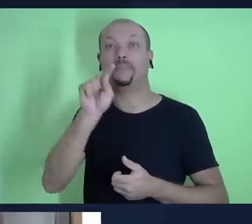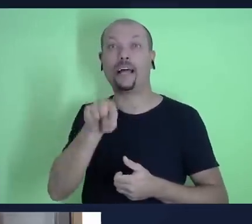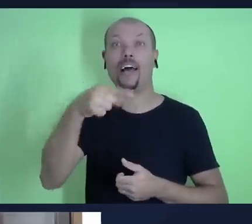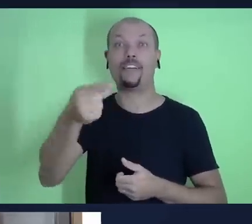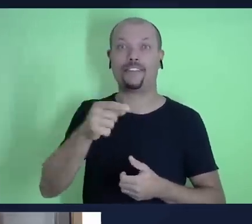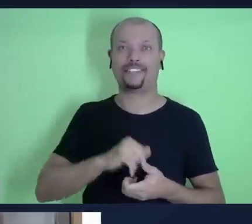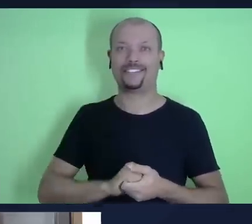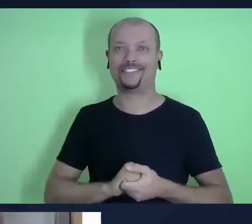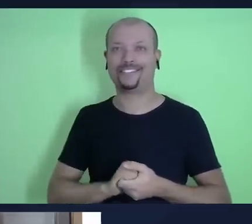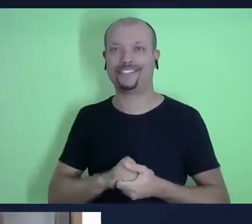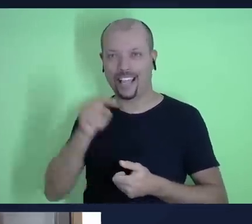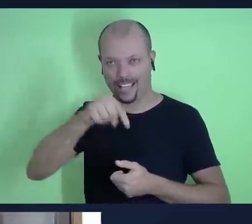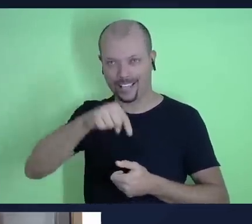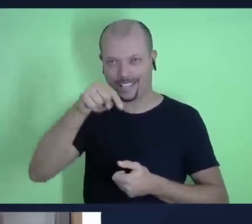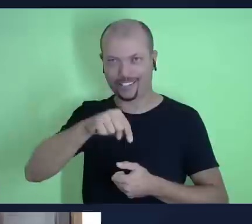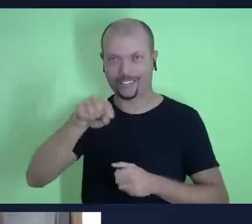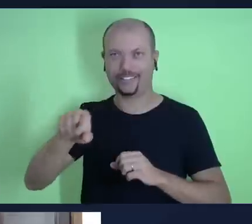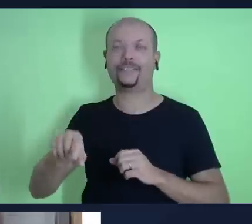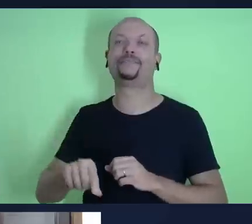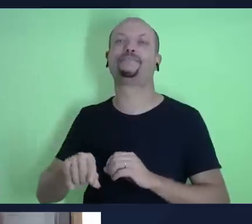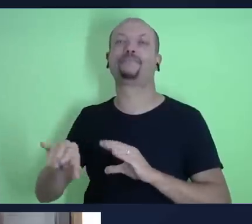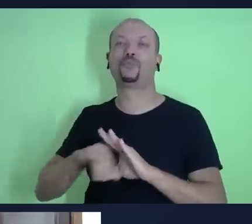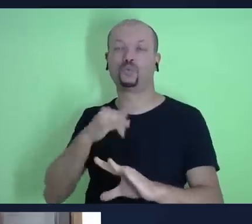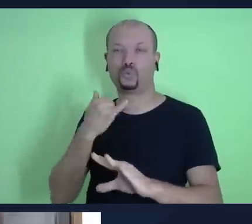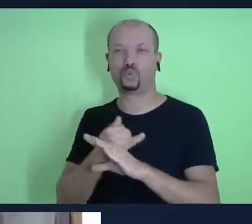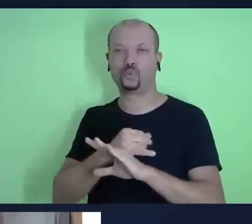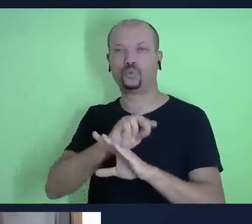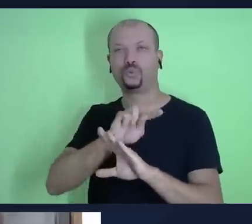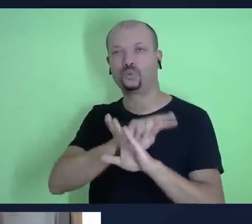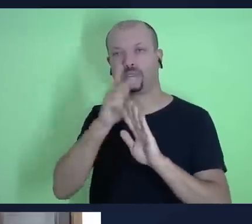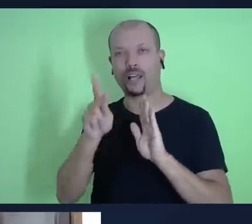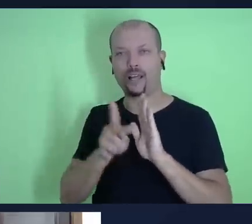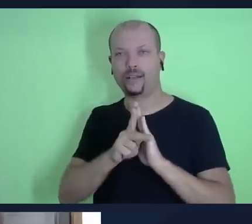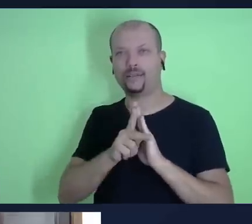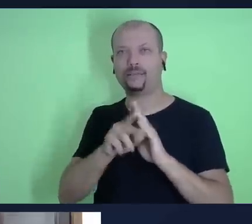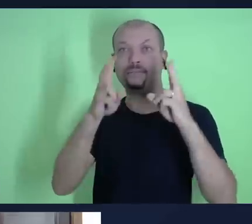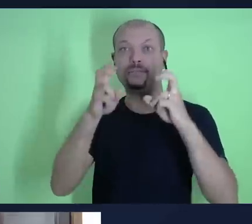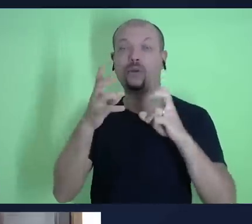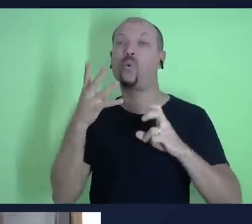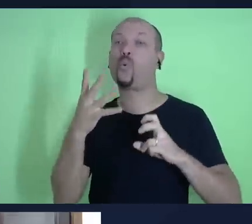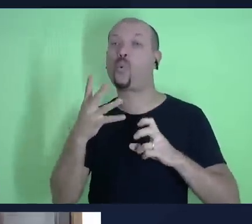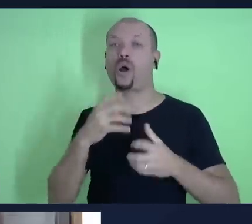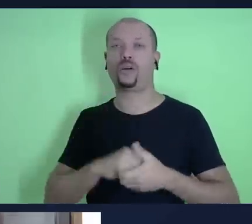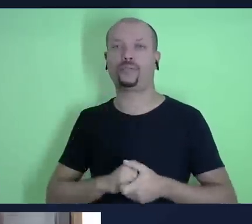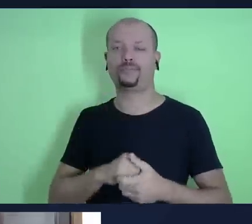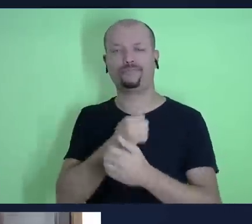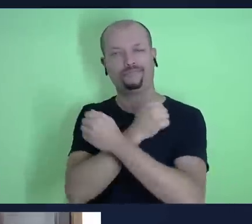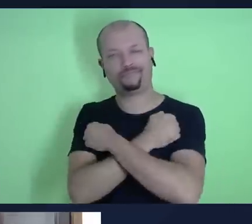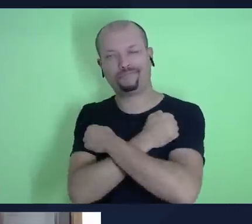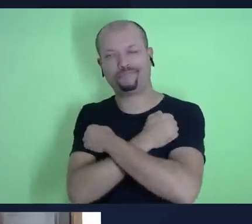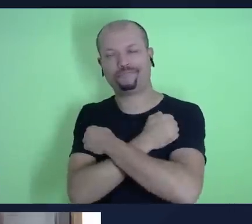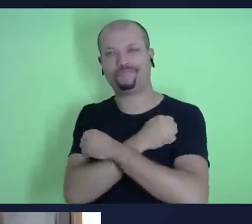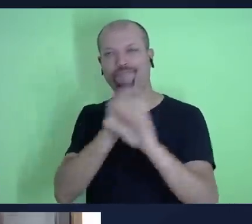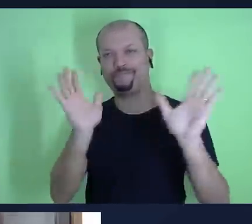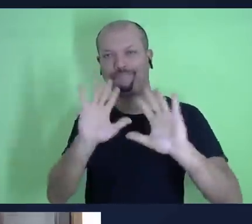aqui no canal da Igreja do Unasco pra estudar o tema de número 4 um grande abraço e até lá